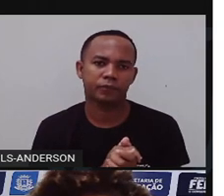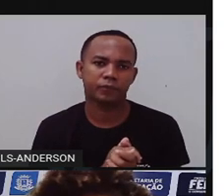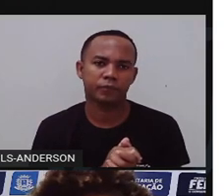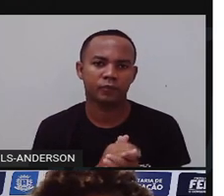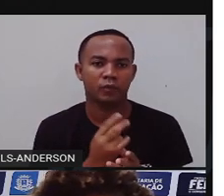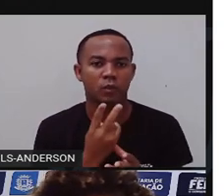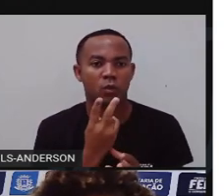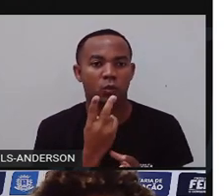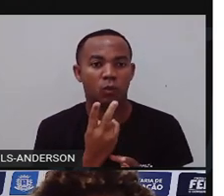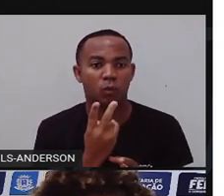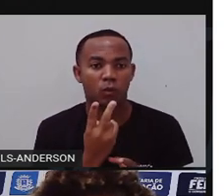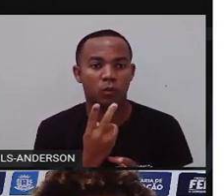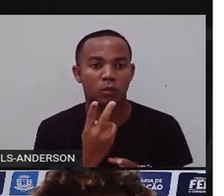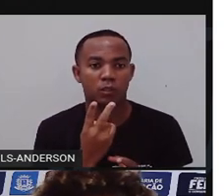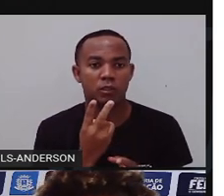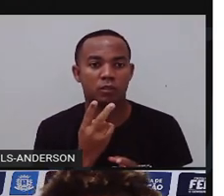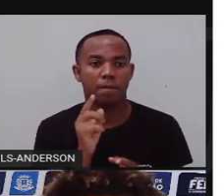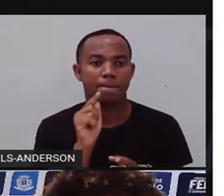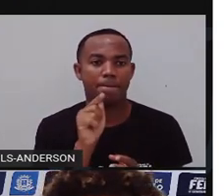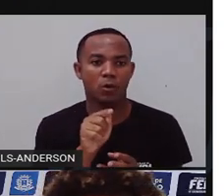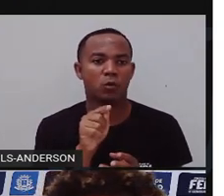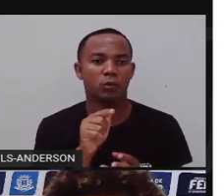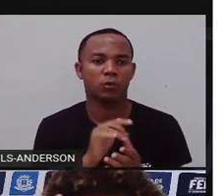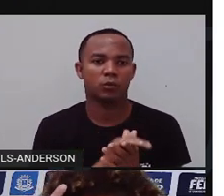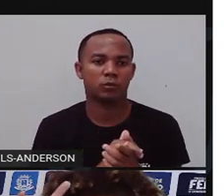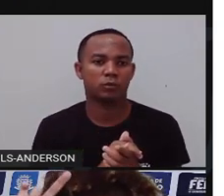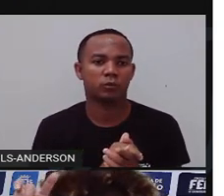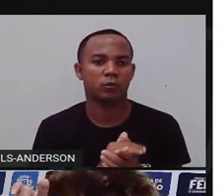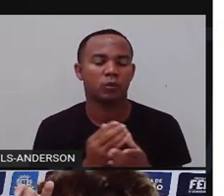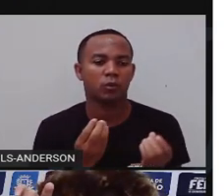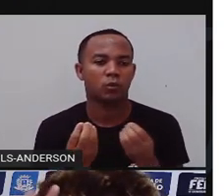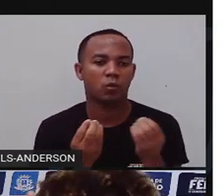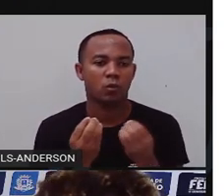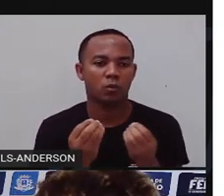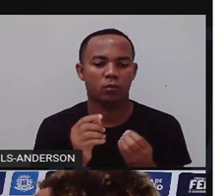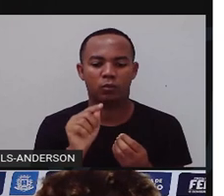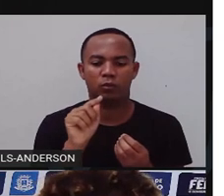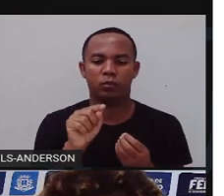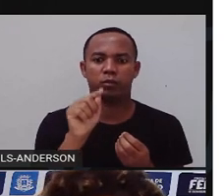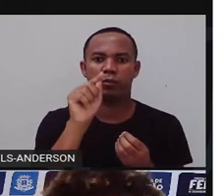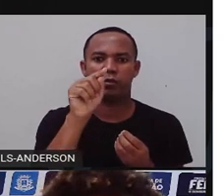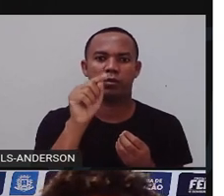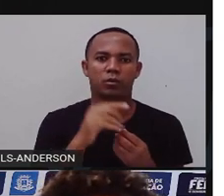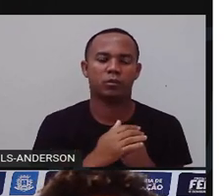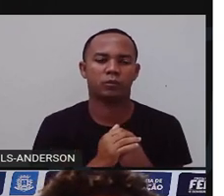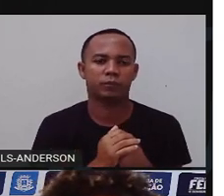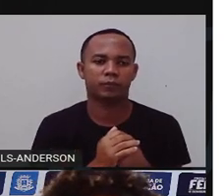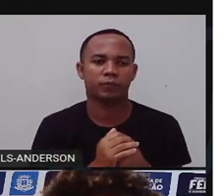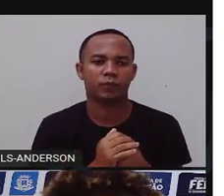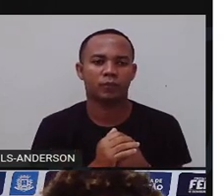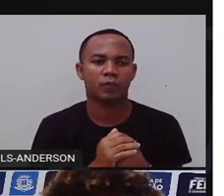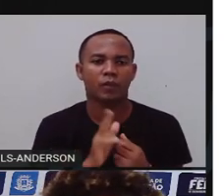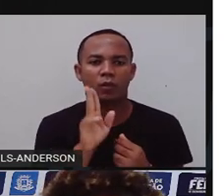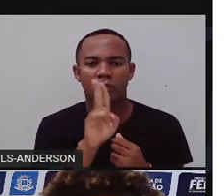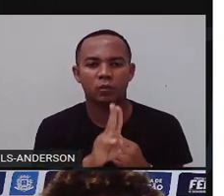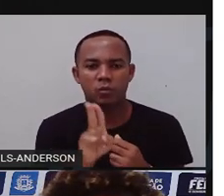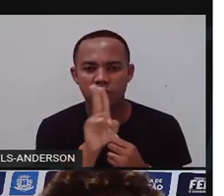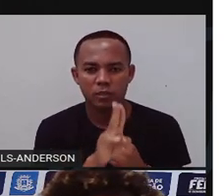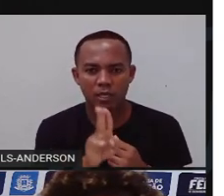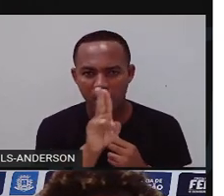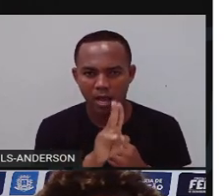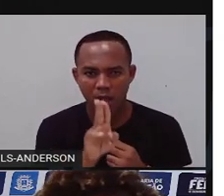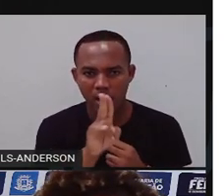Dois pontos. Mas, para falar dois pontos, é um em cima do outro. Não um do lado do outro. Usados para avisar